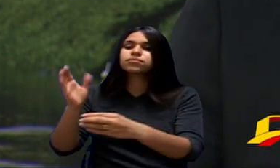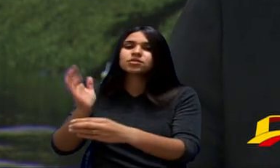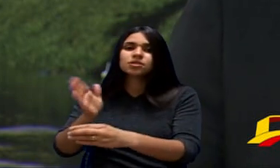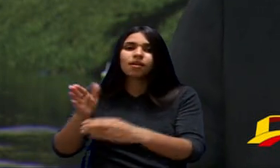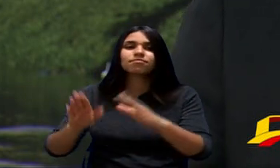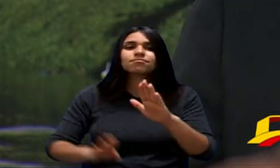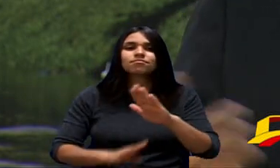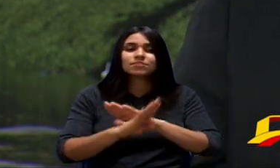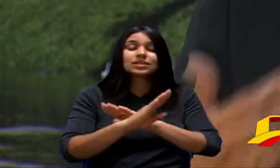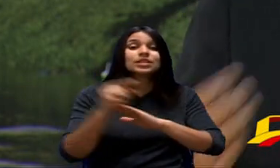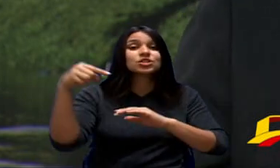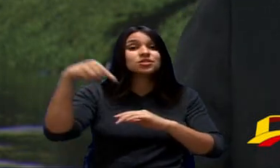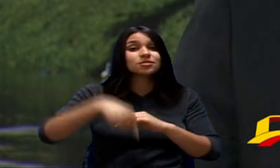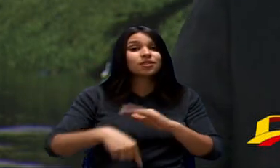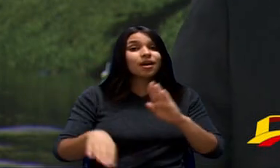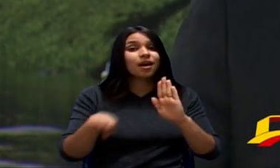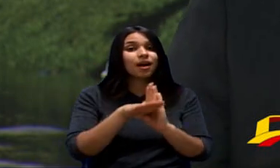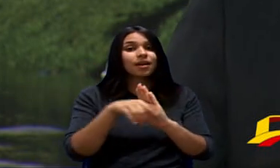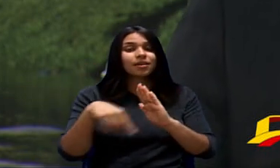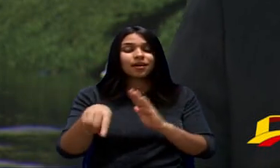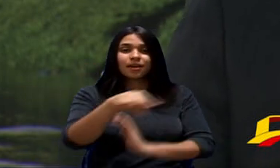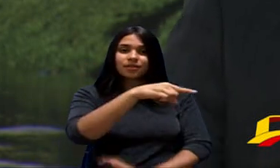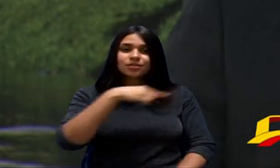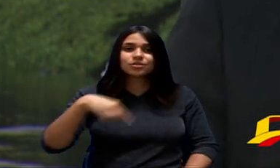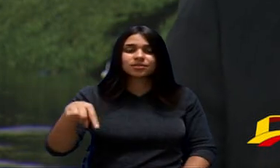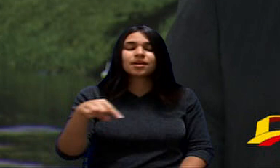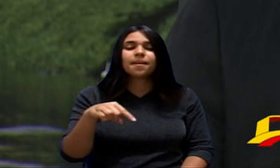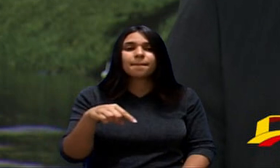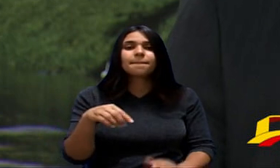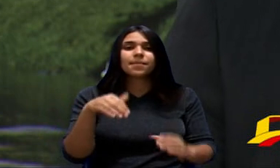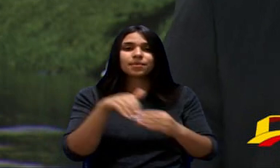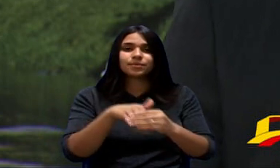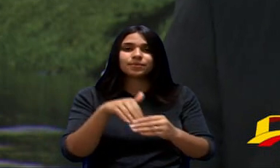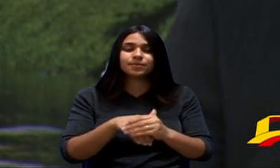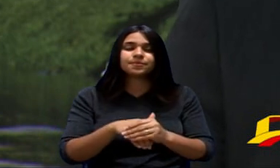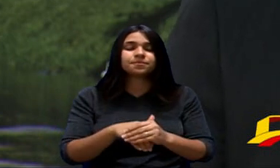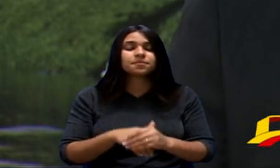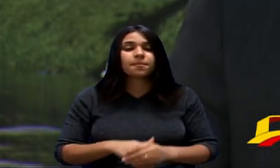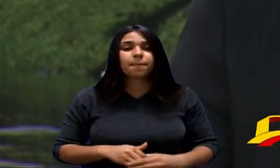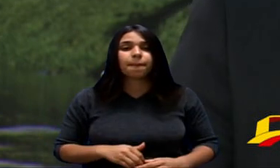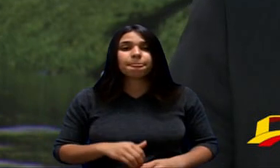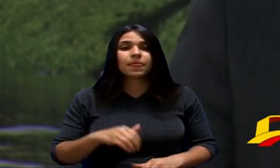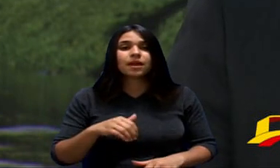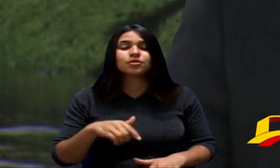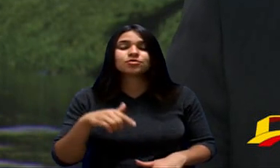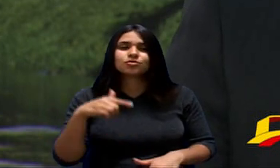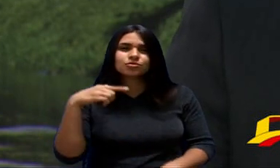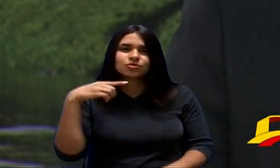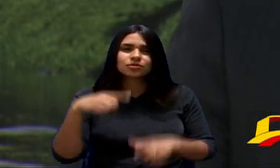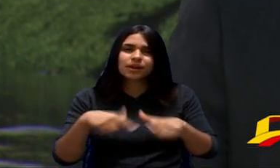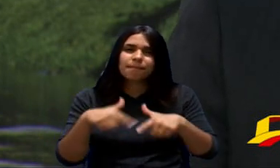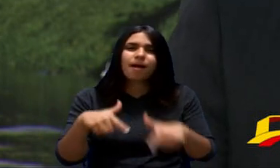Para Votação Dos Nobres Pares Então Por Isso O Trabalho Do Deputado Federal